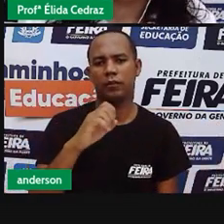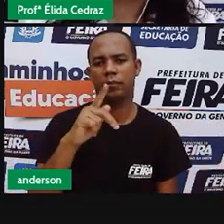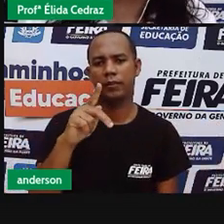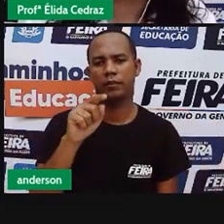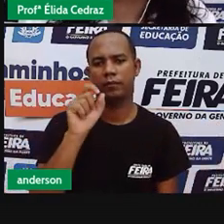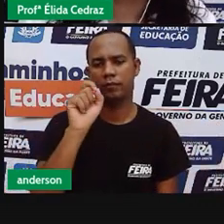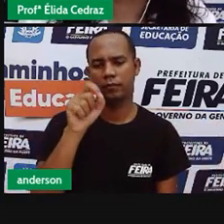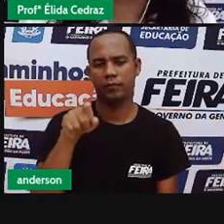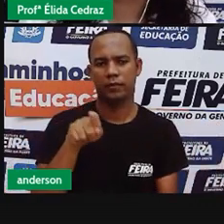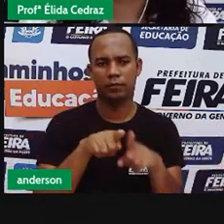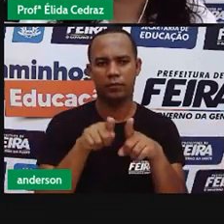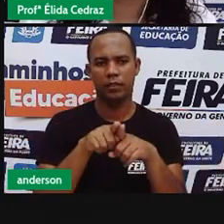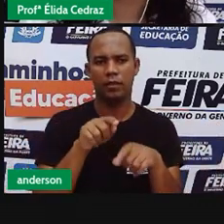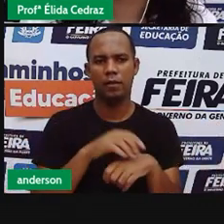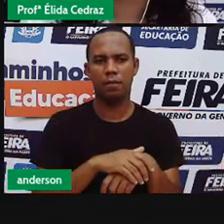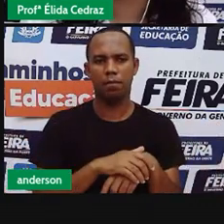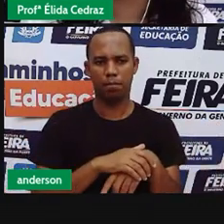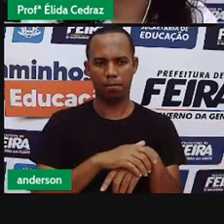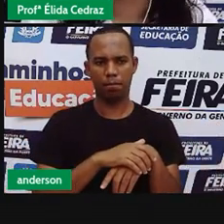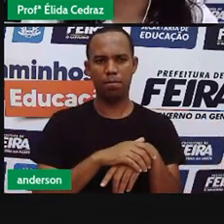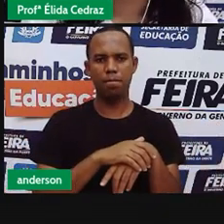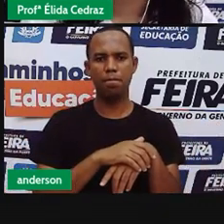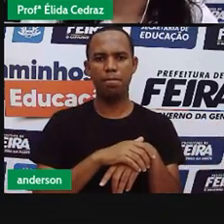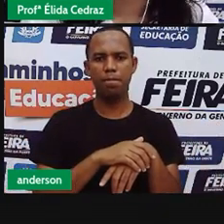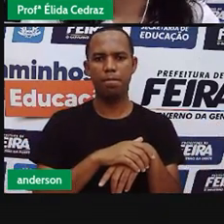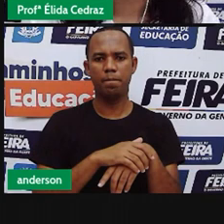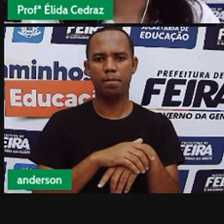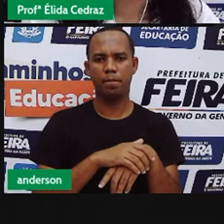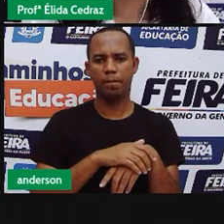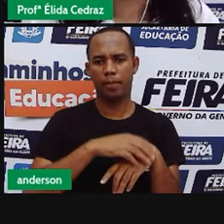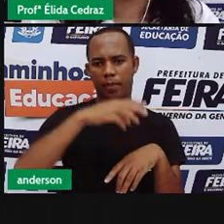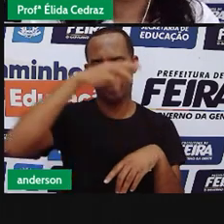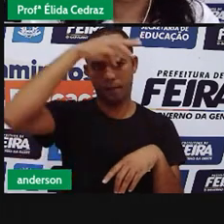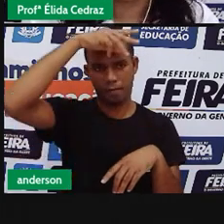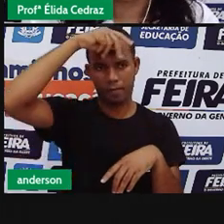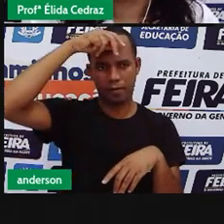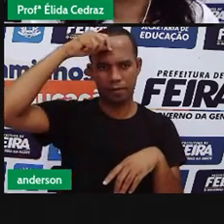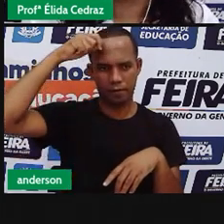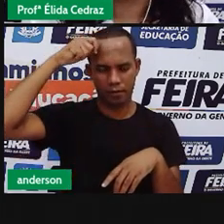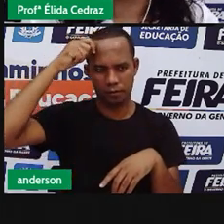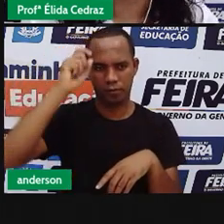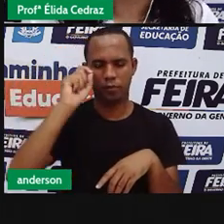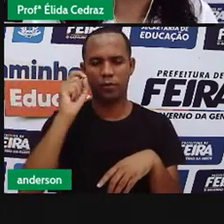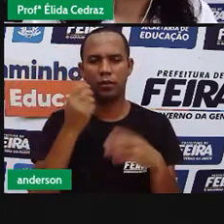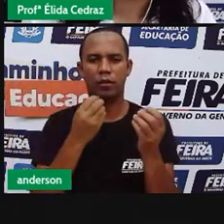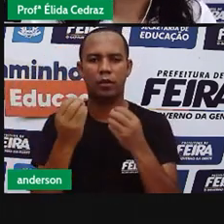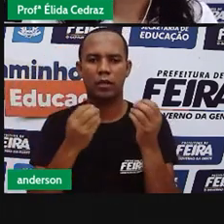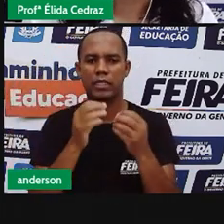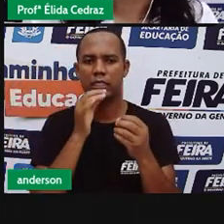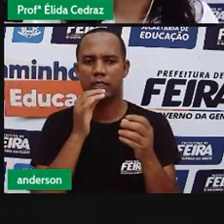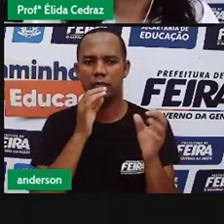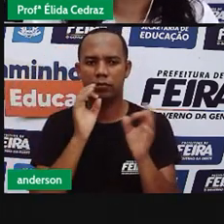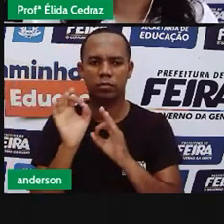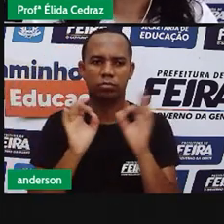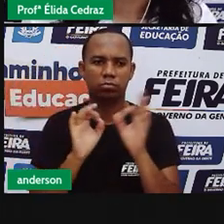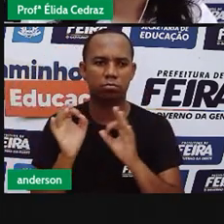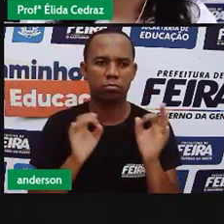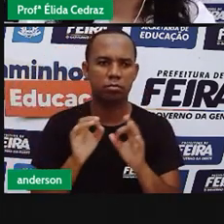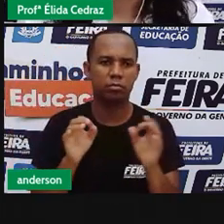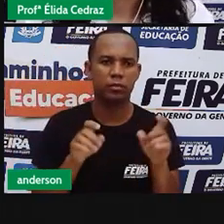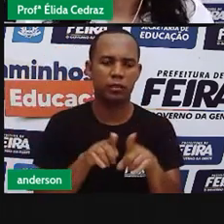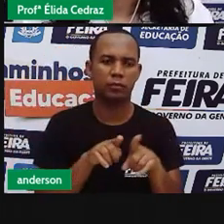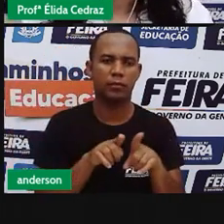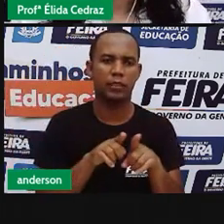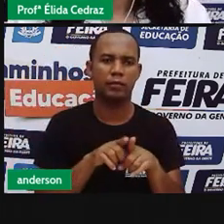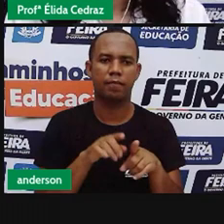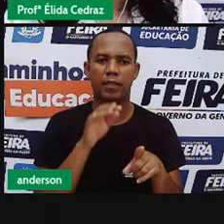nova cidade estava com um prefeito de identificação de ruas. Por isso que a própria, no começo, falou que